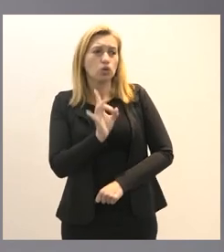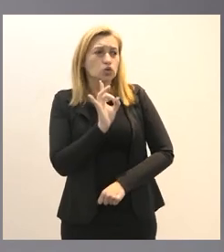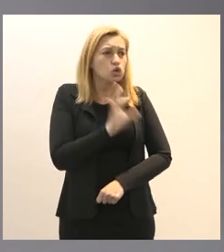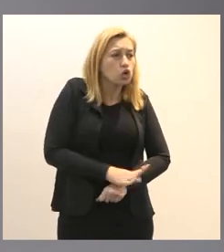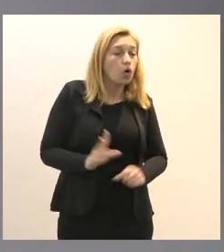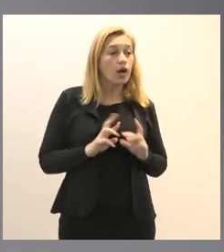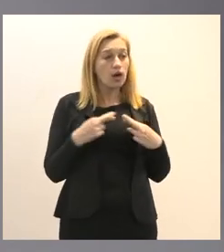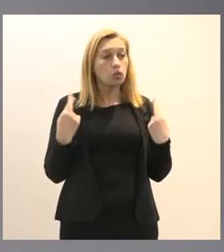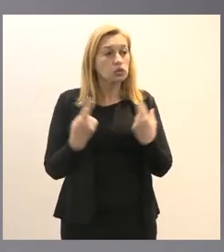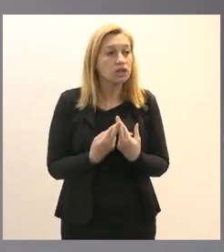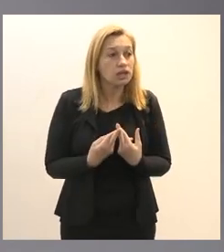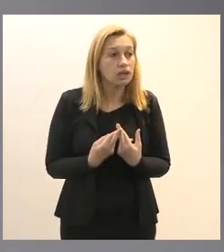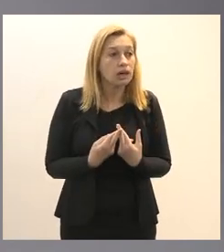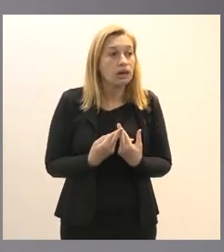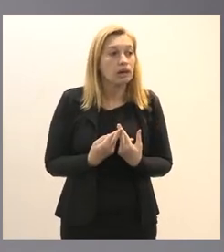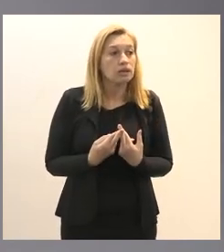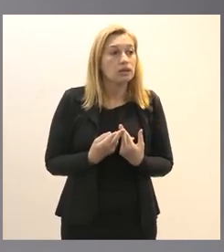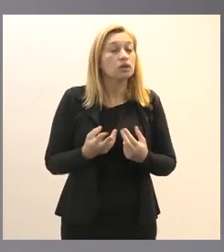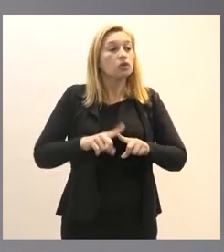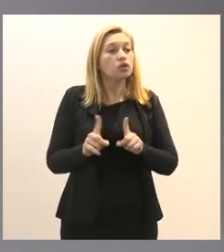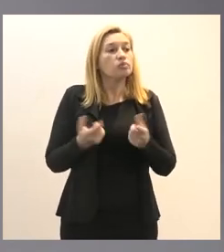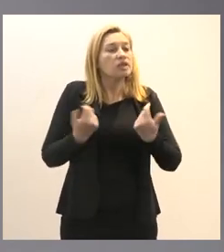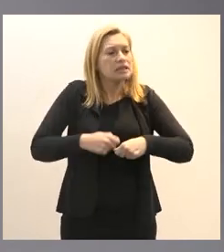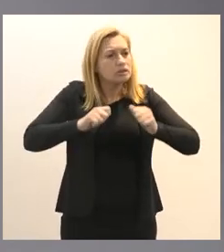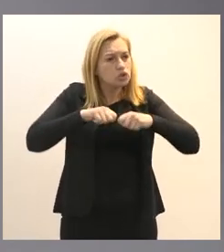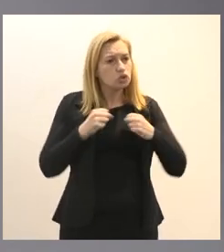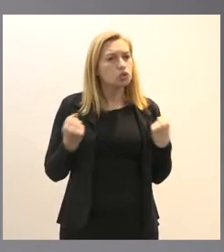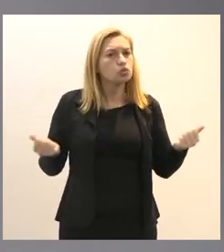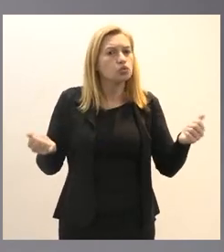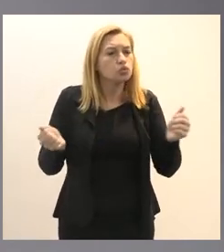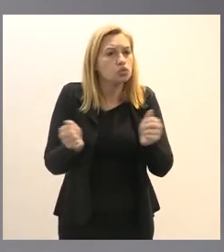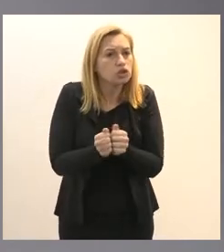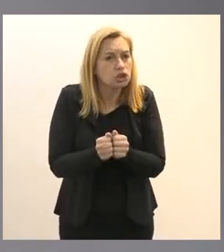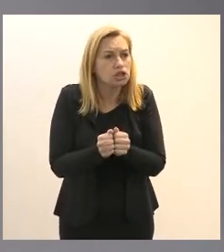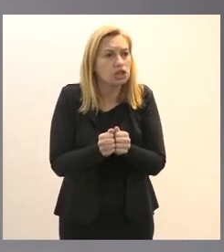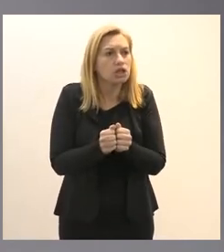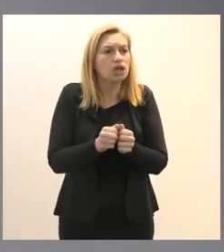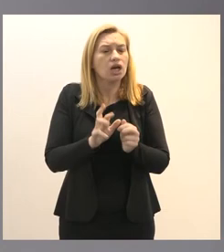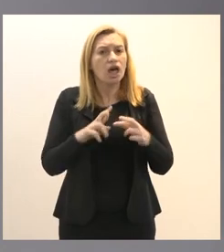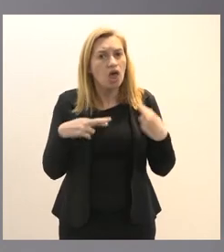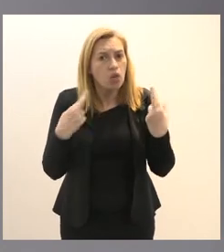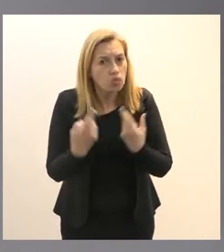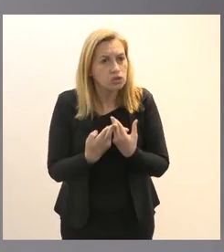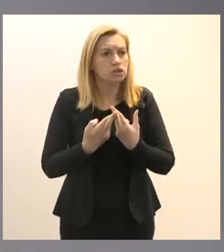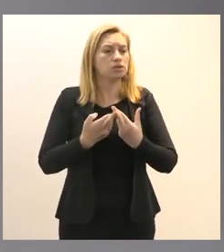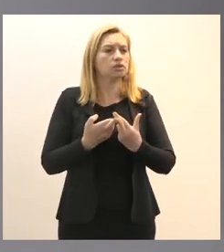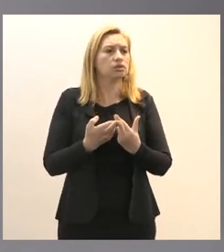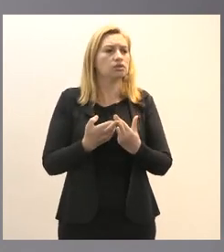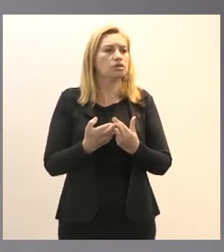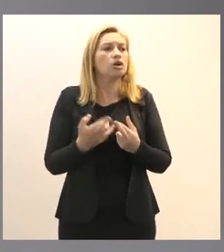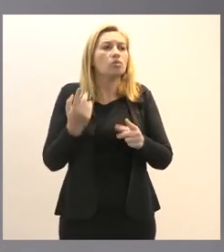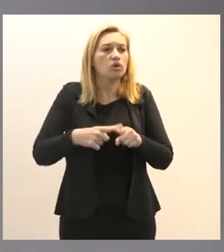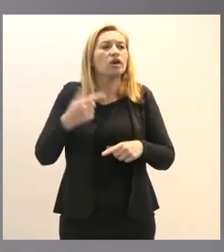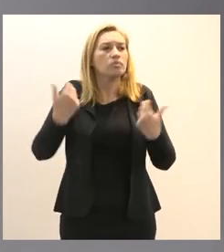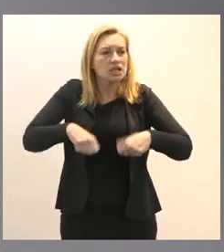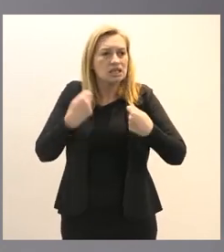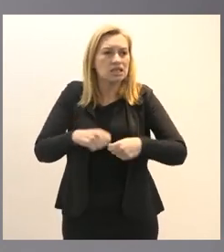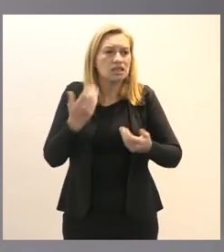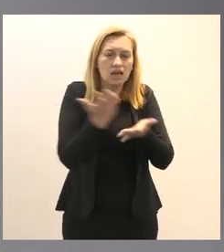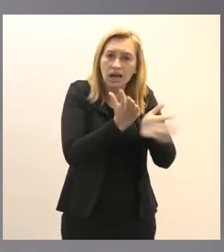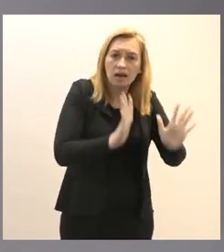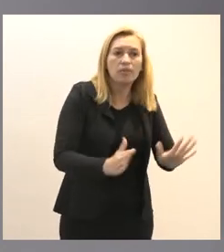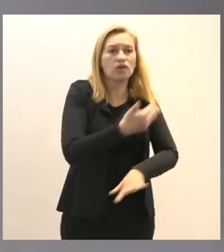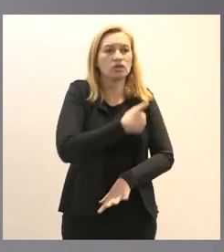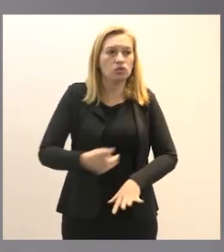reunir nós precisamos nos unir precisamos nos reunir porque é preciso derrotar esse